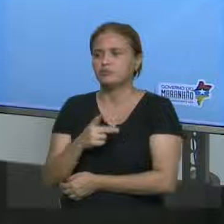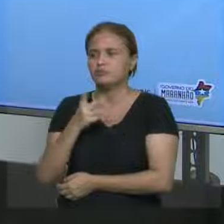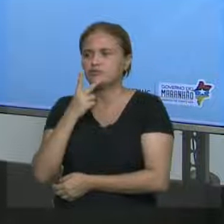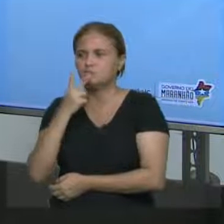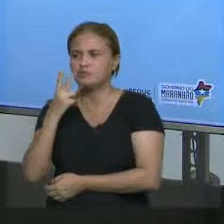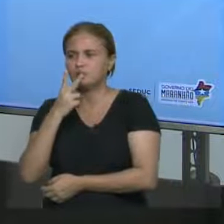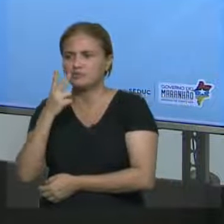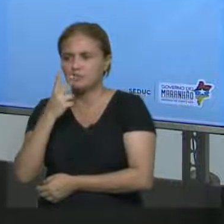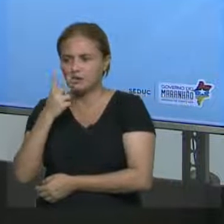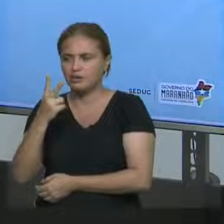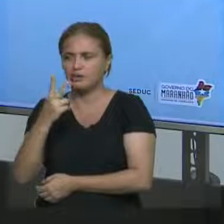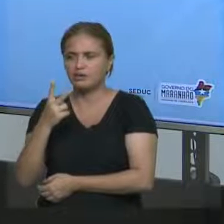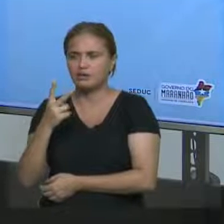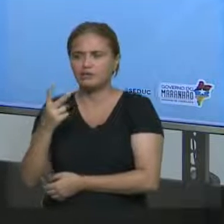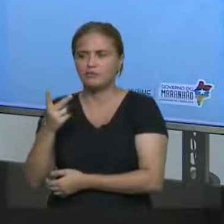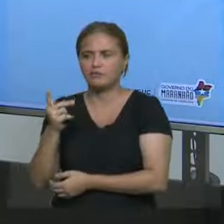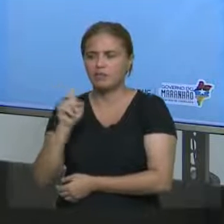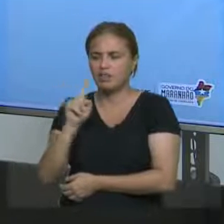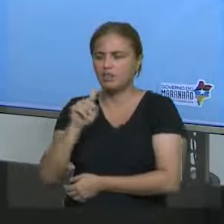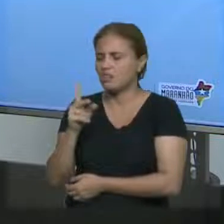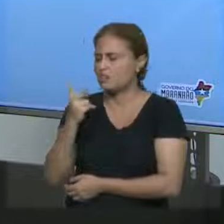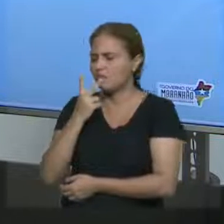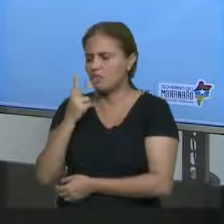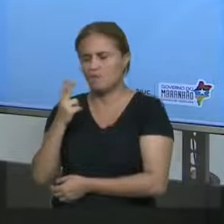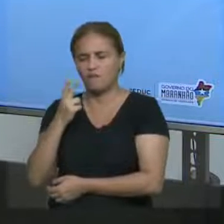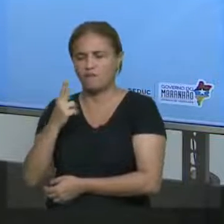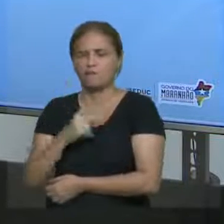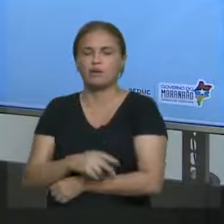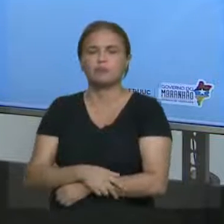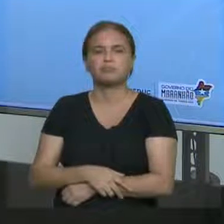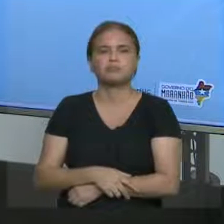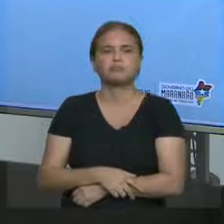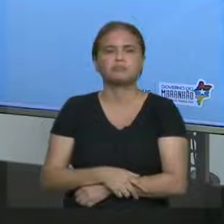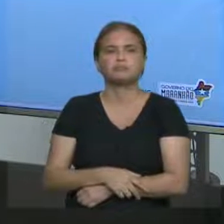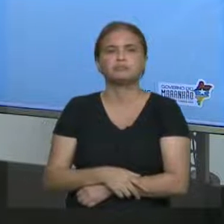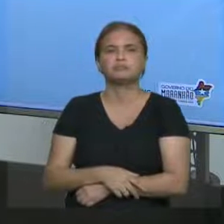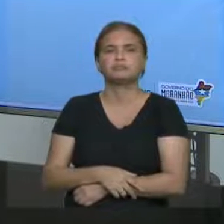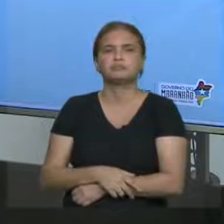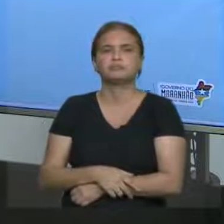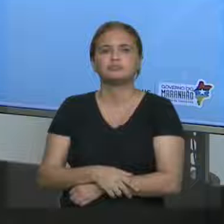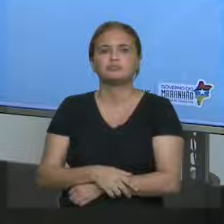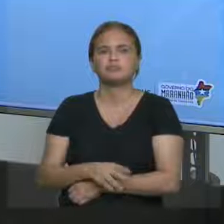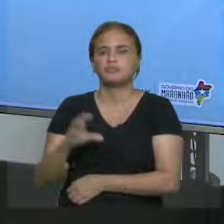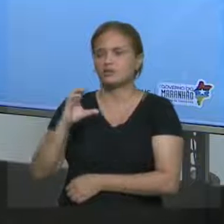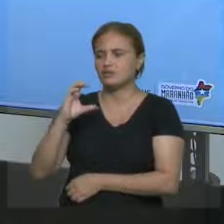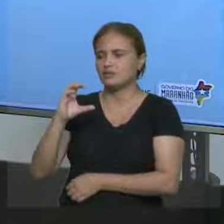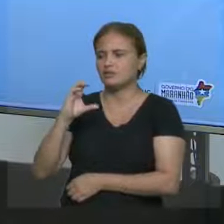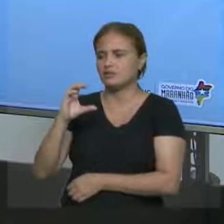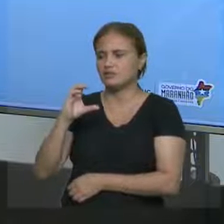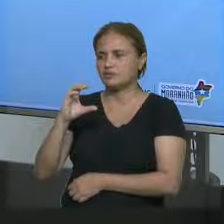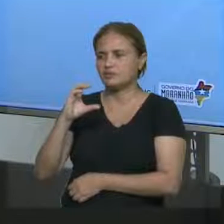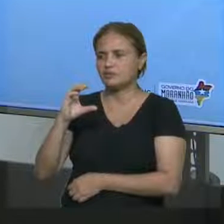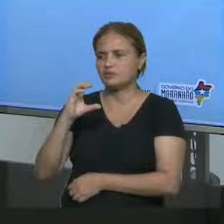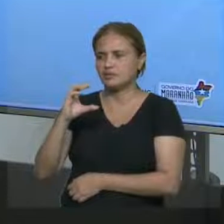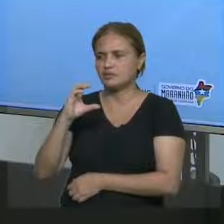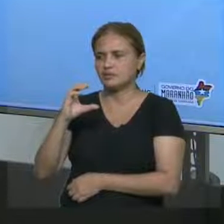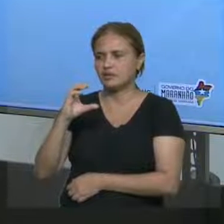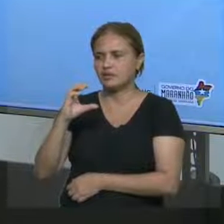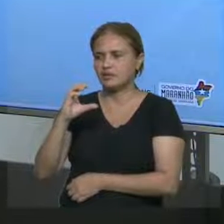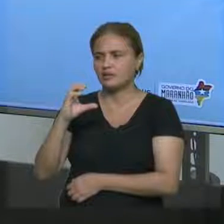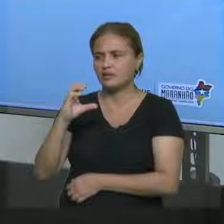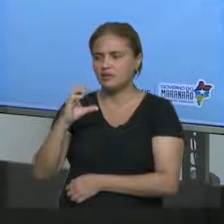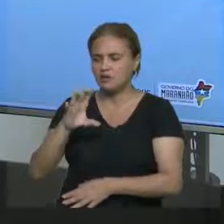Você coloca o no, se o doesn't já é uma negativa, você não pode botar o no. Letra C, smokers. Você não pode colocar esse acréscimo de S